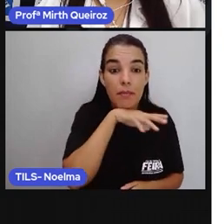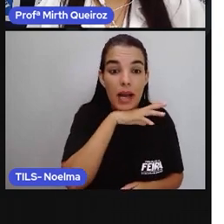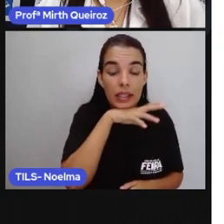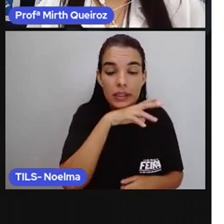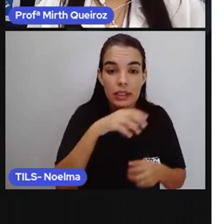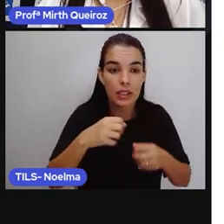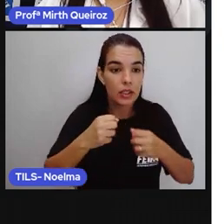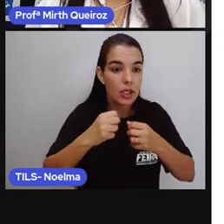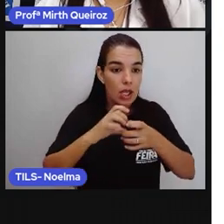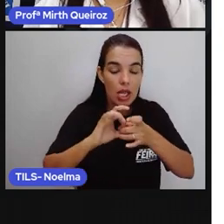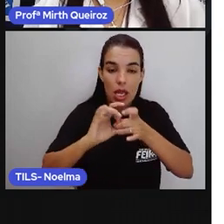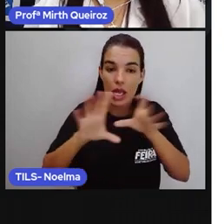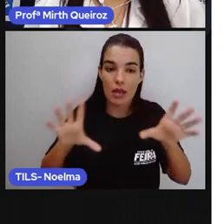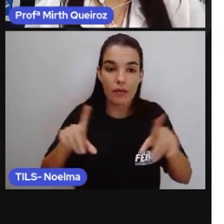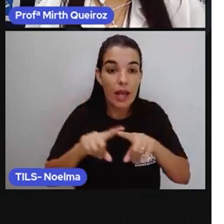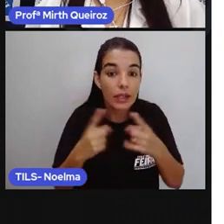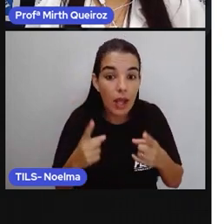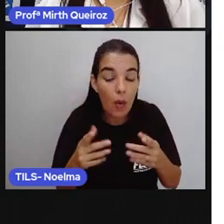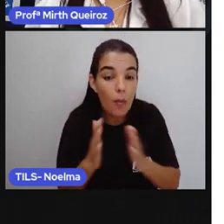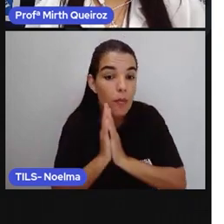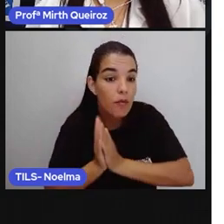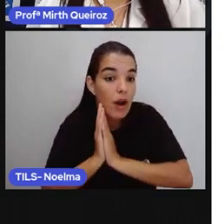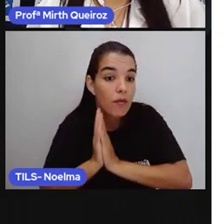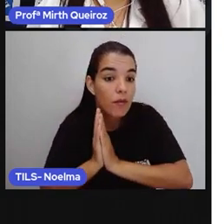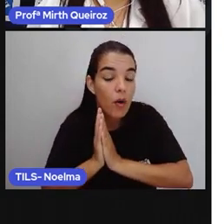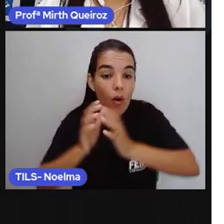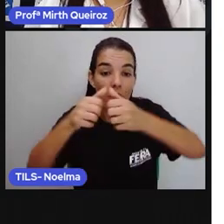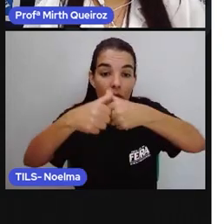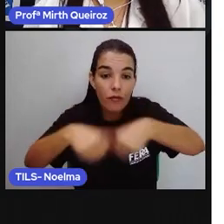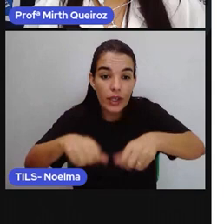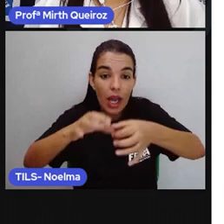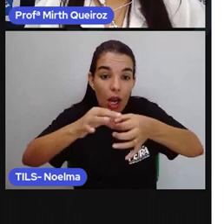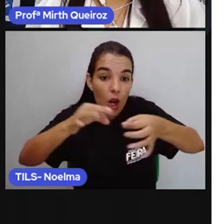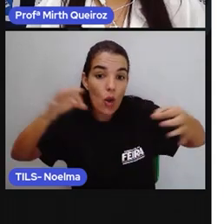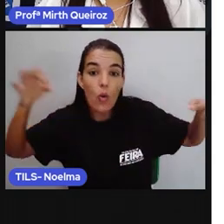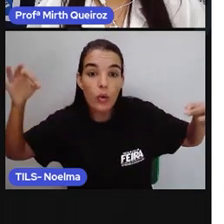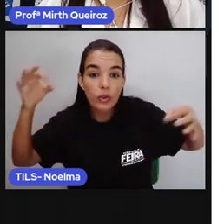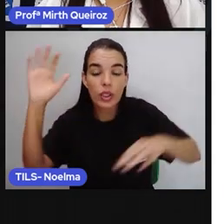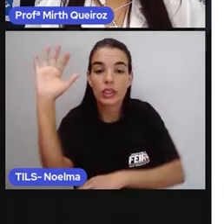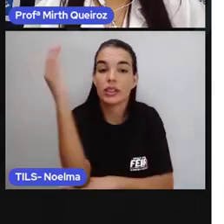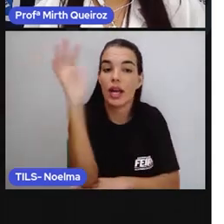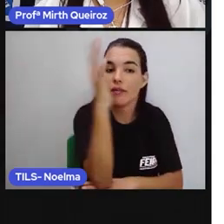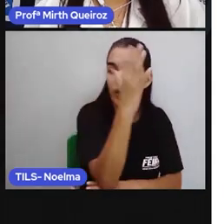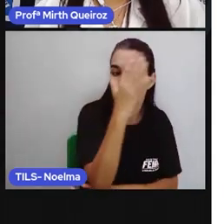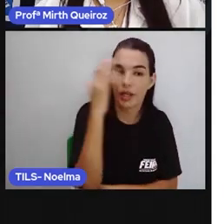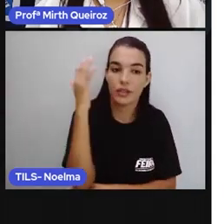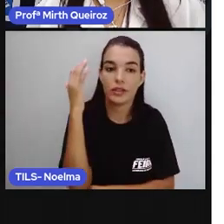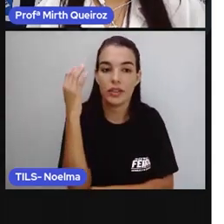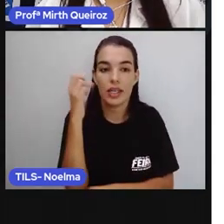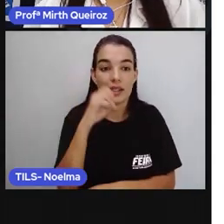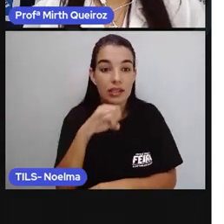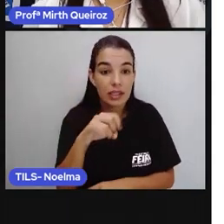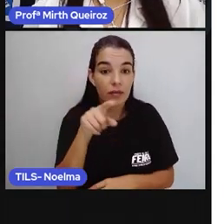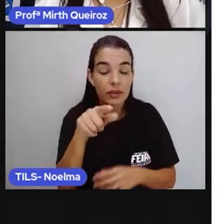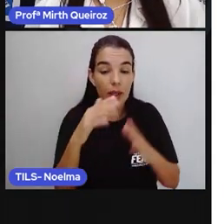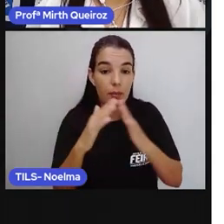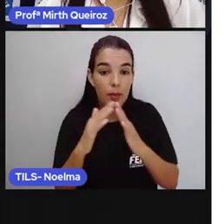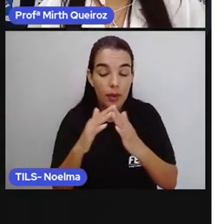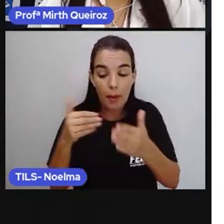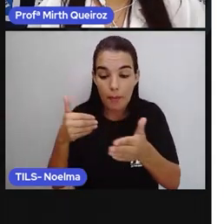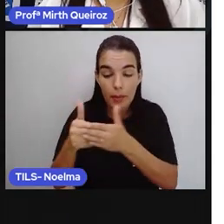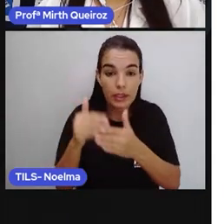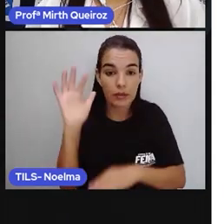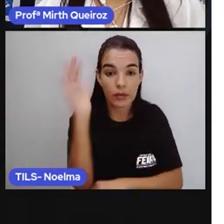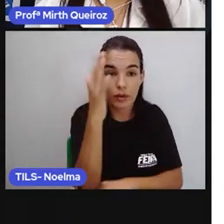Logo, fiquem longe da floresta. Para quem mora nas proximidades, fiquem em casa e mantenham as portas